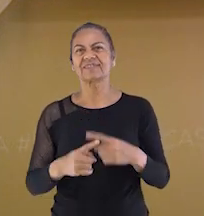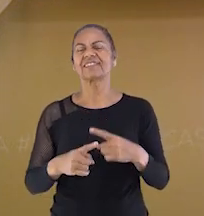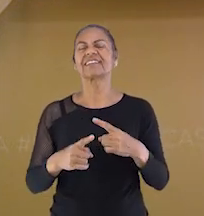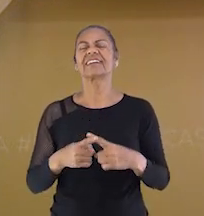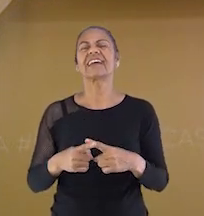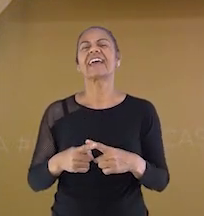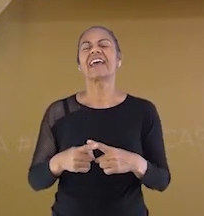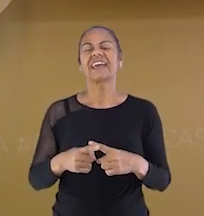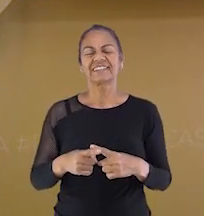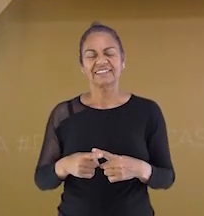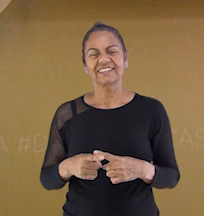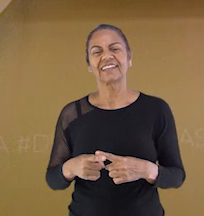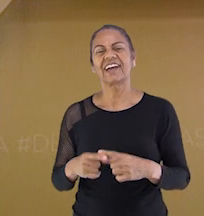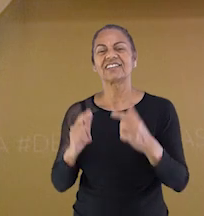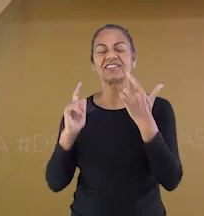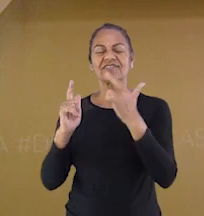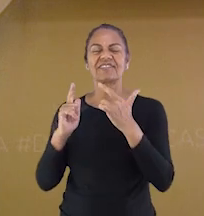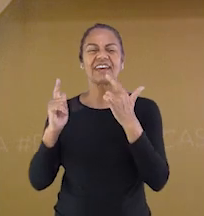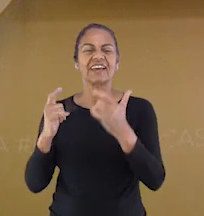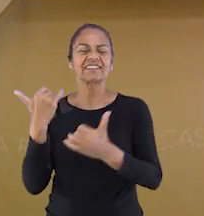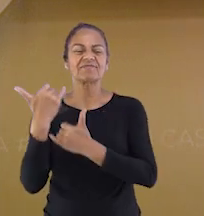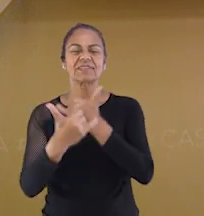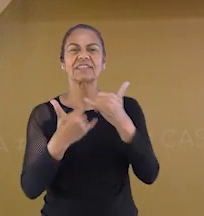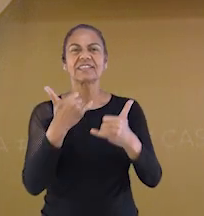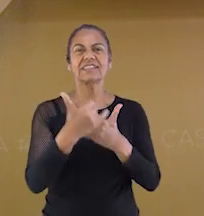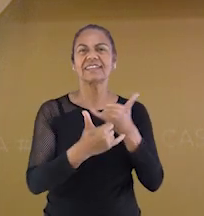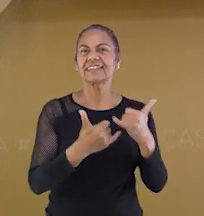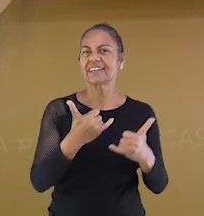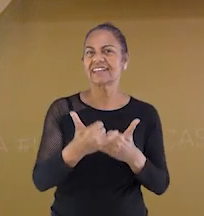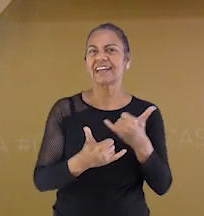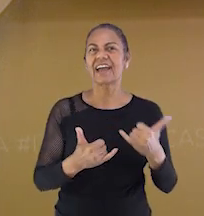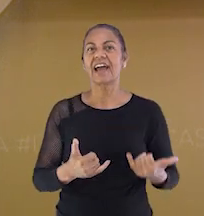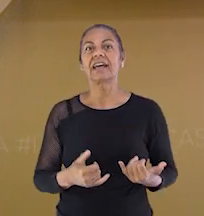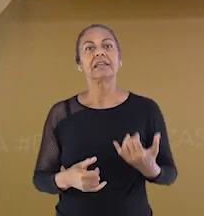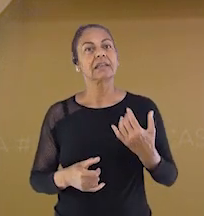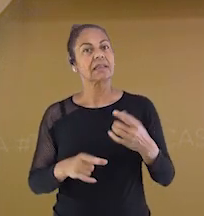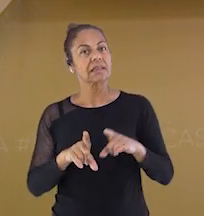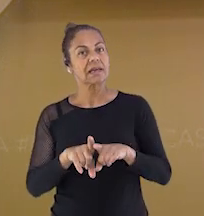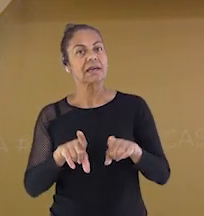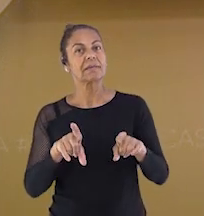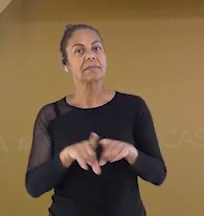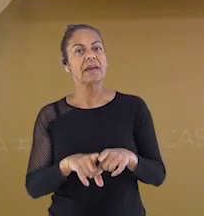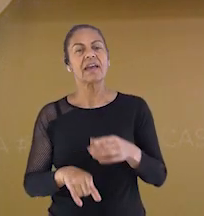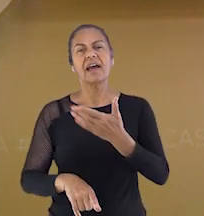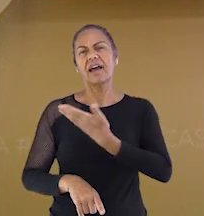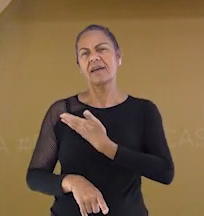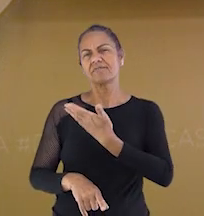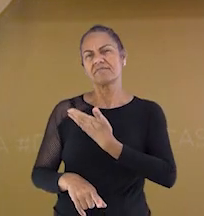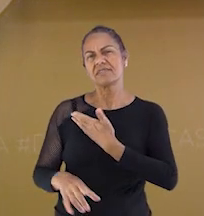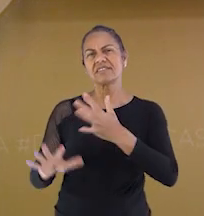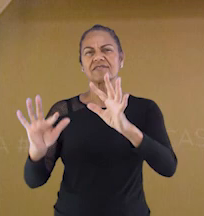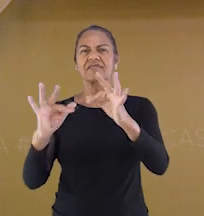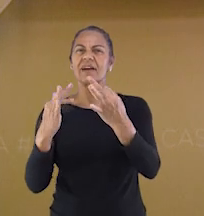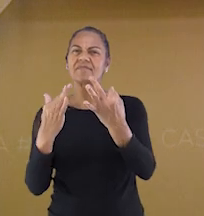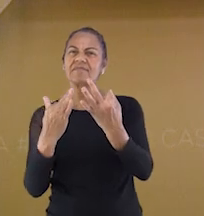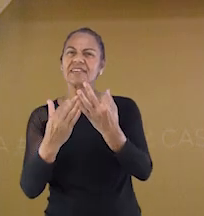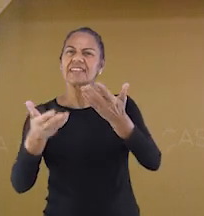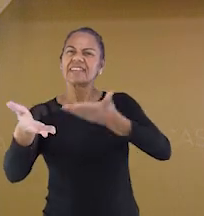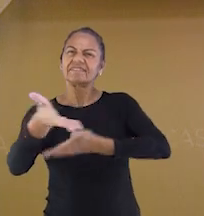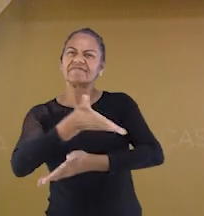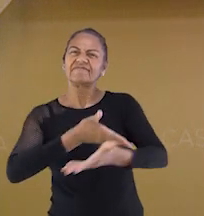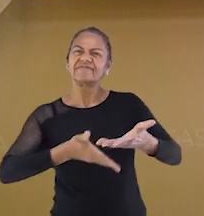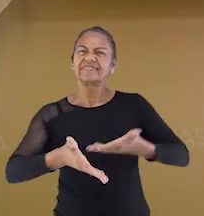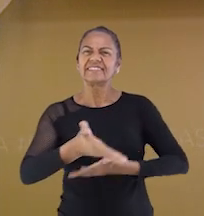a diversão e o entretenimento e a vivência com nossos amigos e familiares são